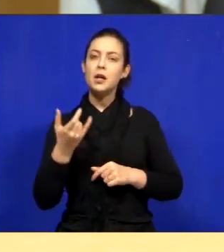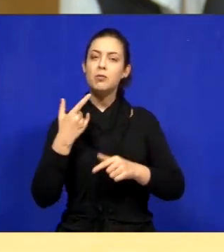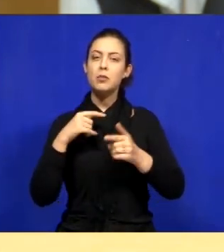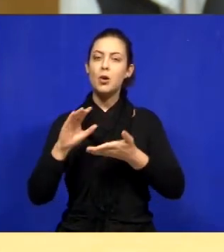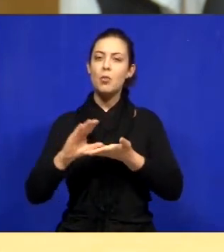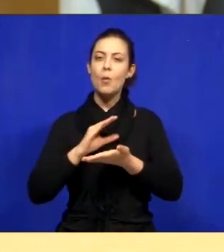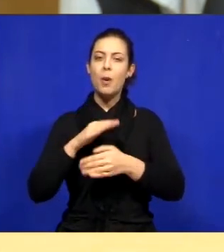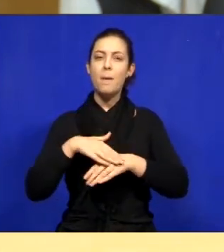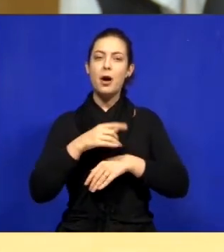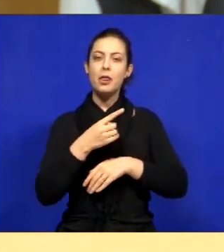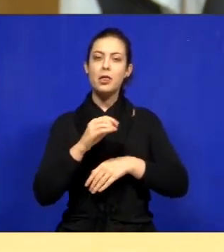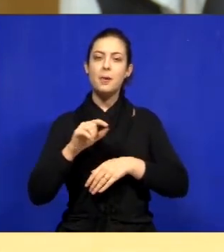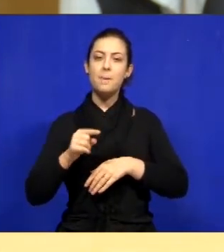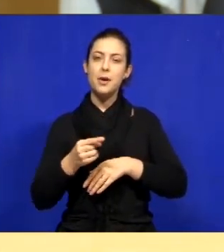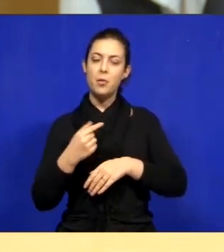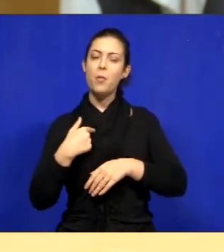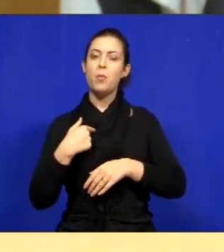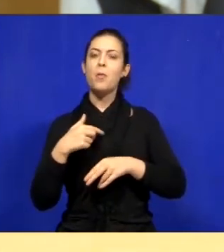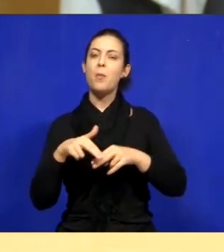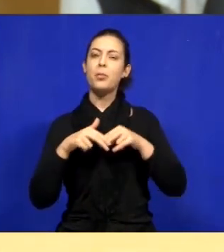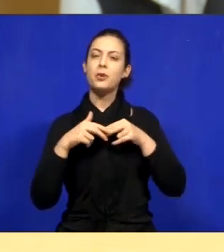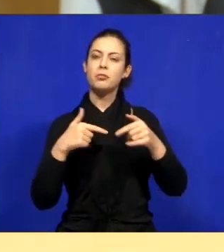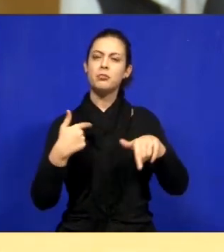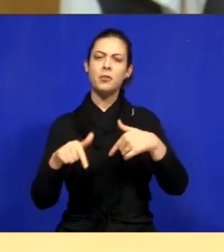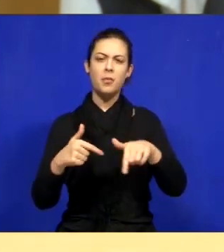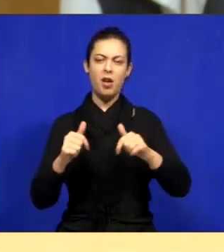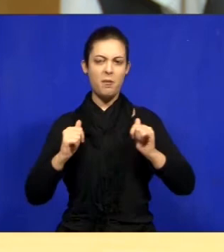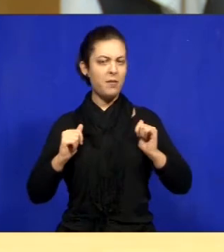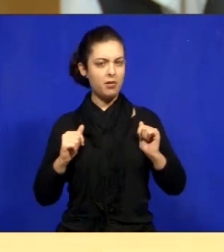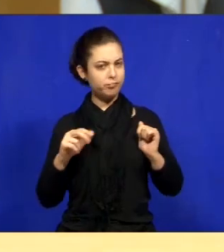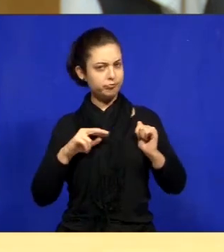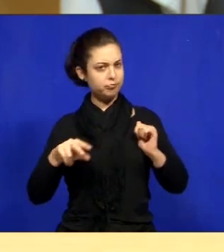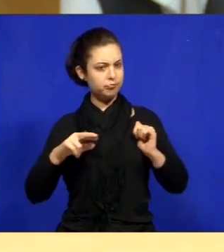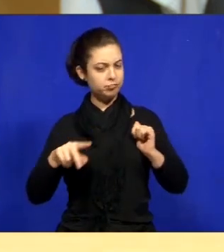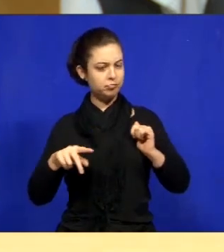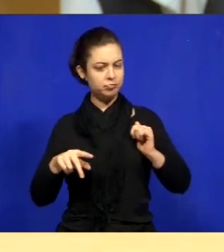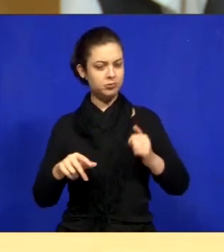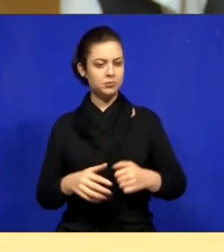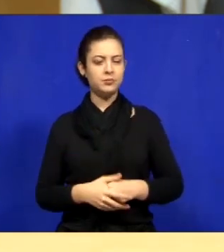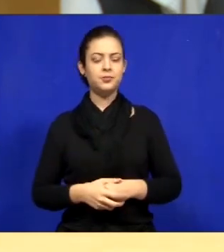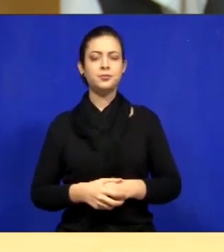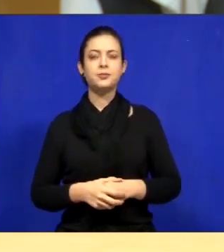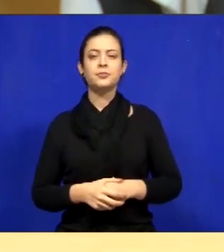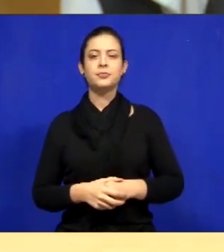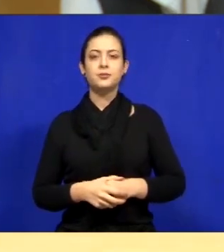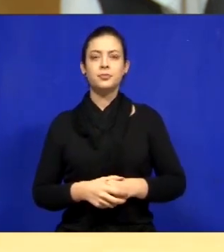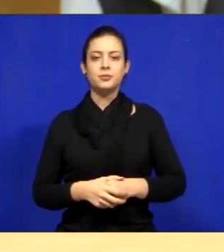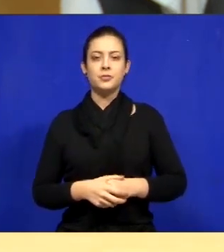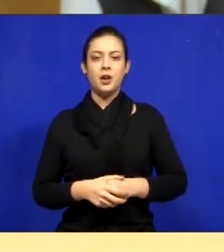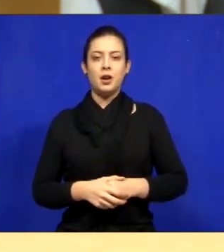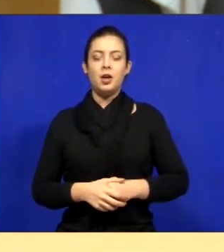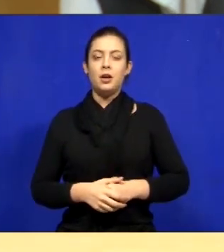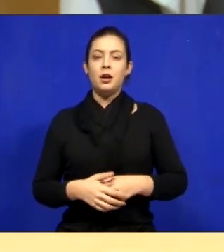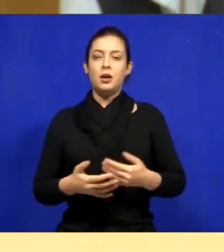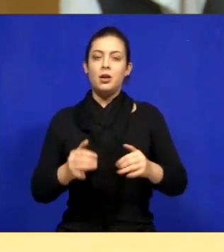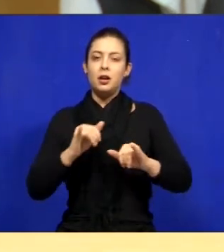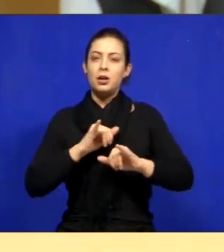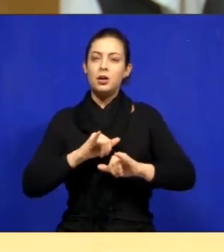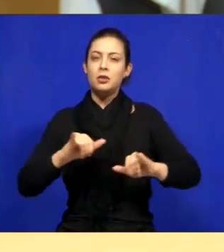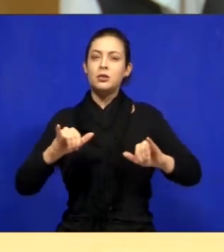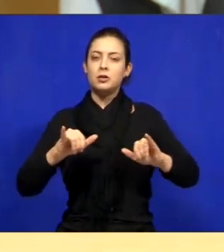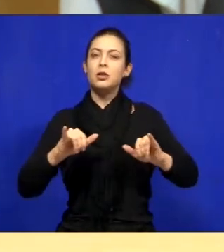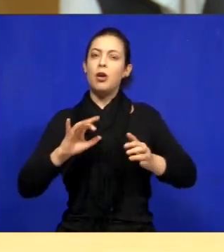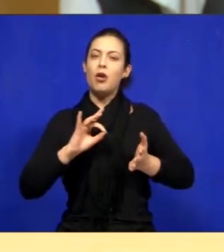mais de 10 mil foi para trabalhar, não foi para ficar parado nessa Câmara Municipal. E aí eu digo para vocês também,